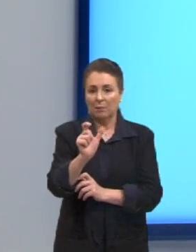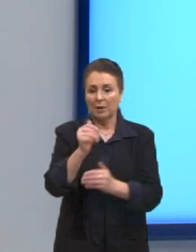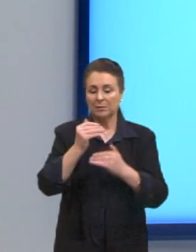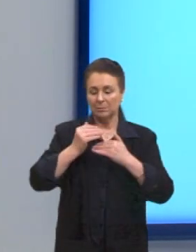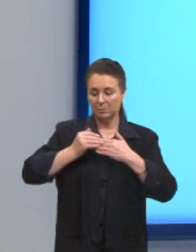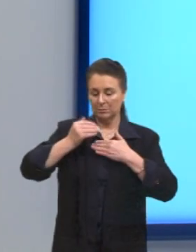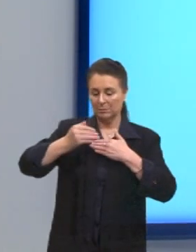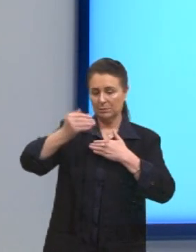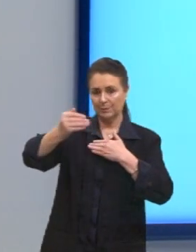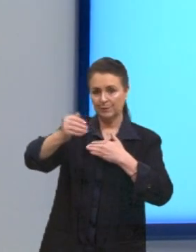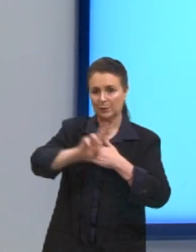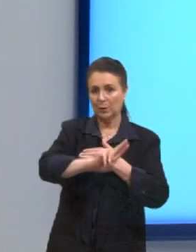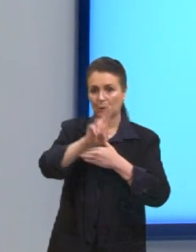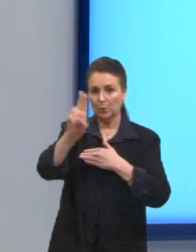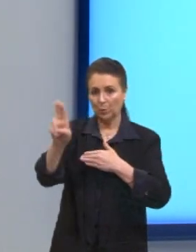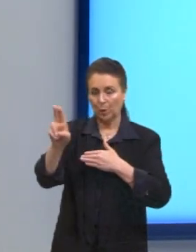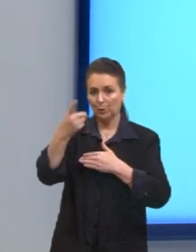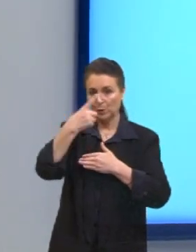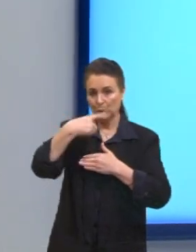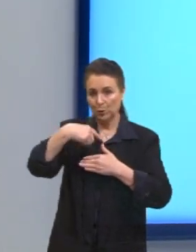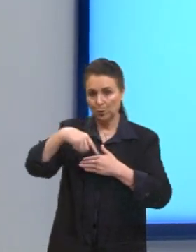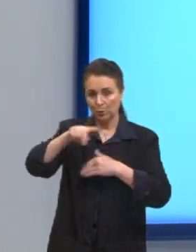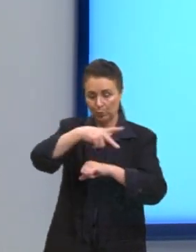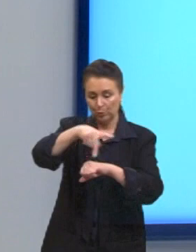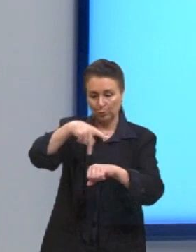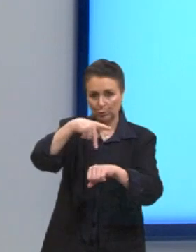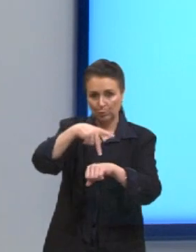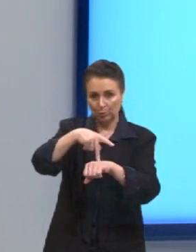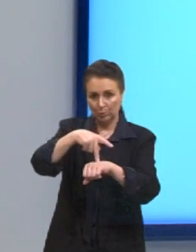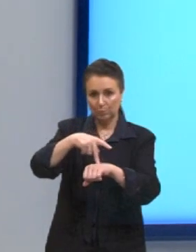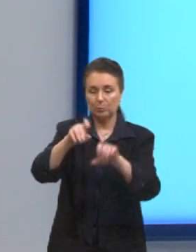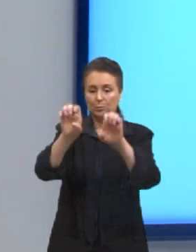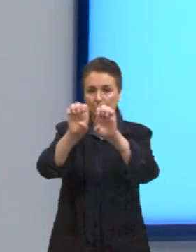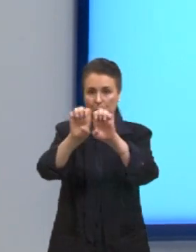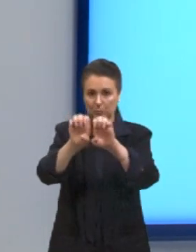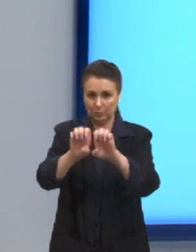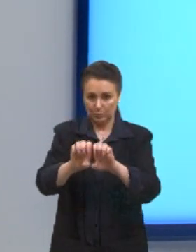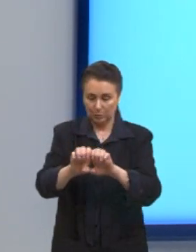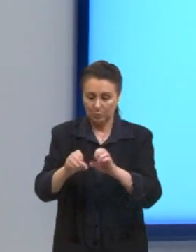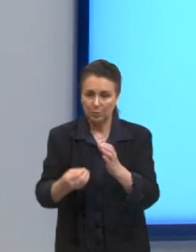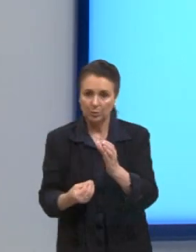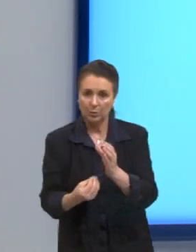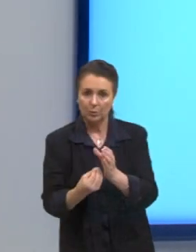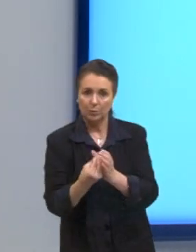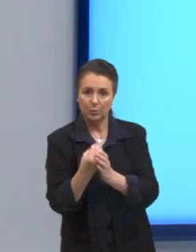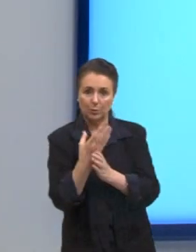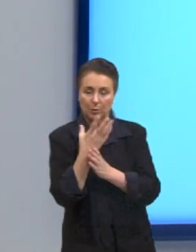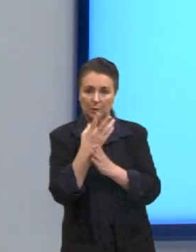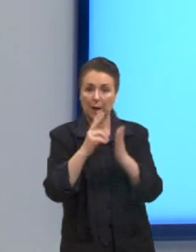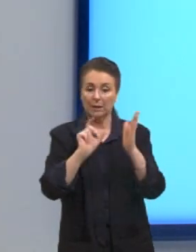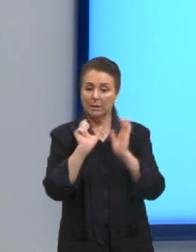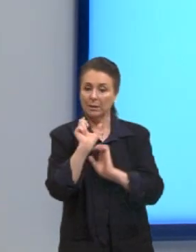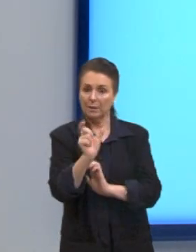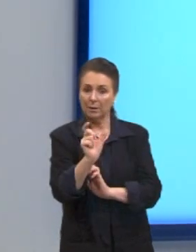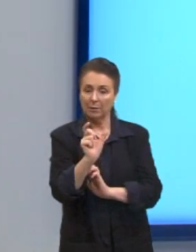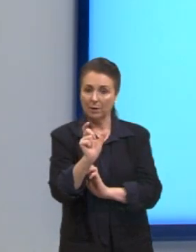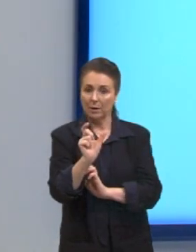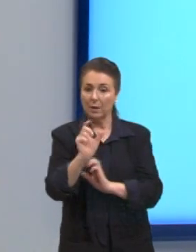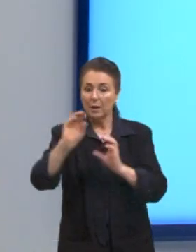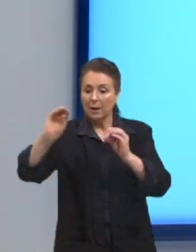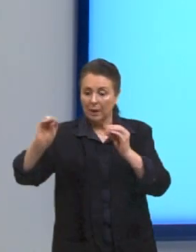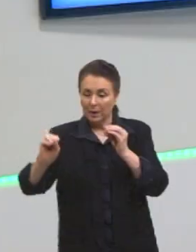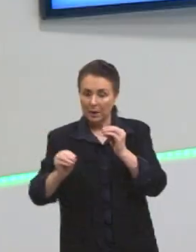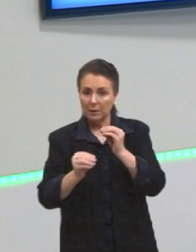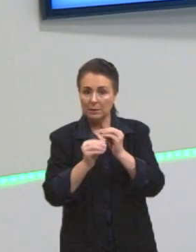de nomes estrangeiros, mantém-se a estrutura original do vocábulo e acrescenta-se o sufixo.